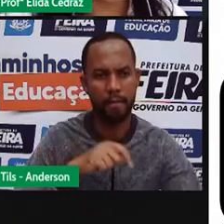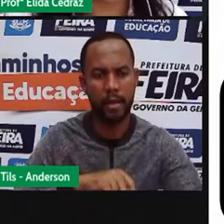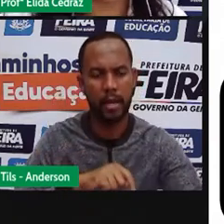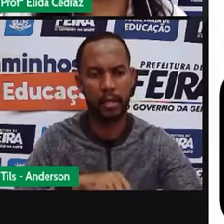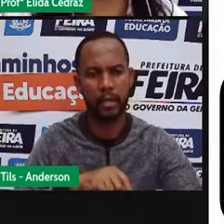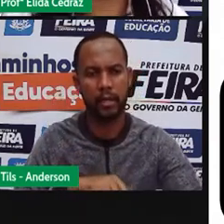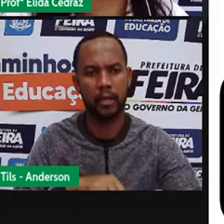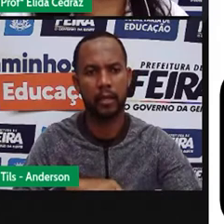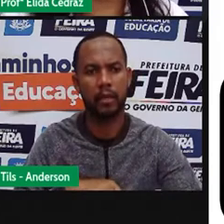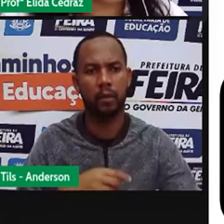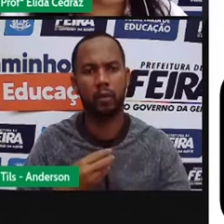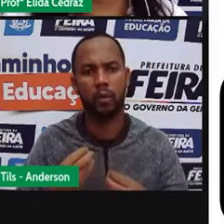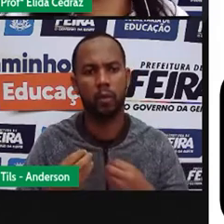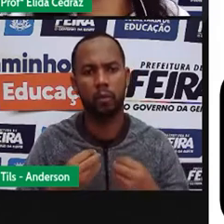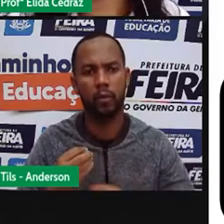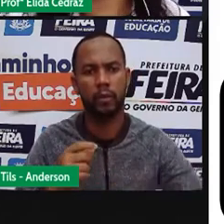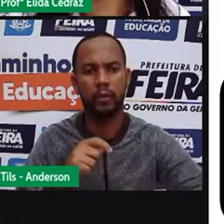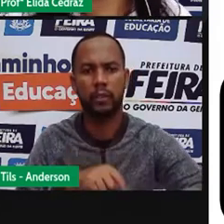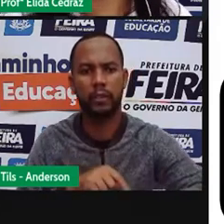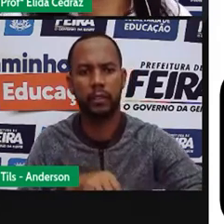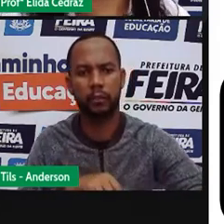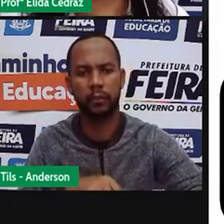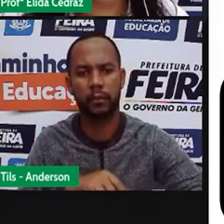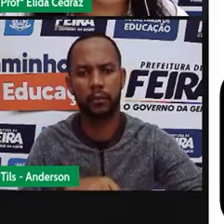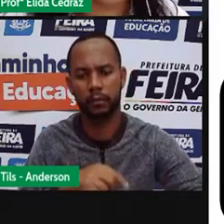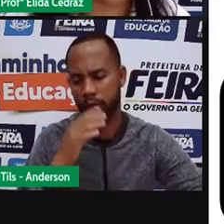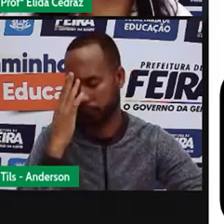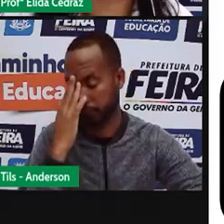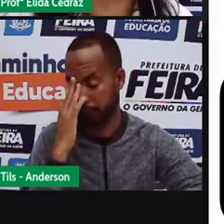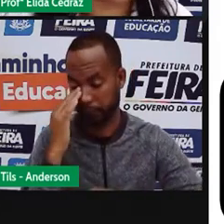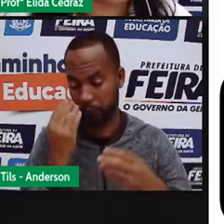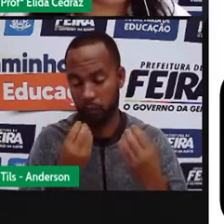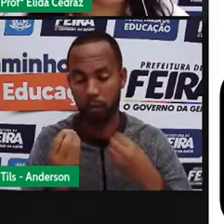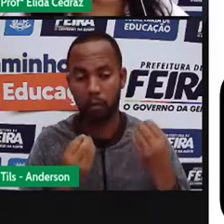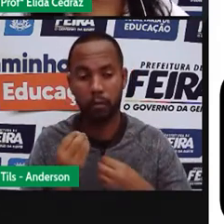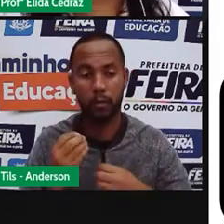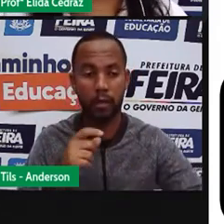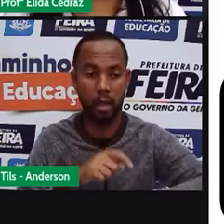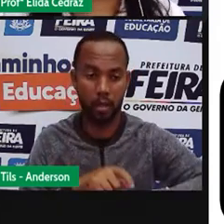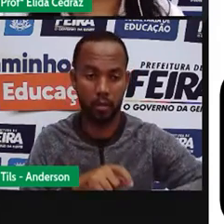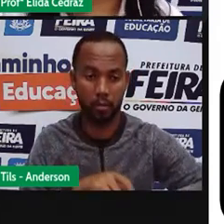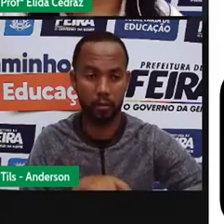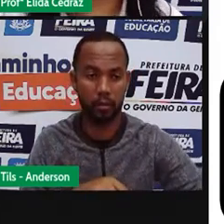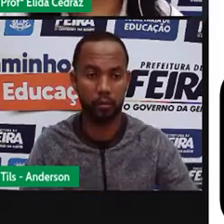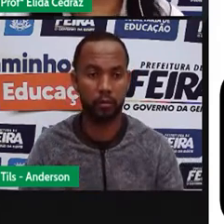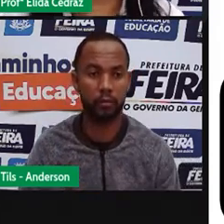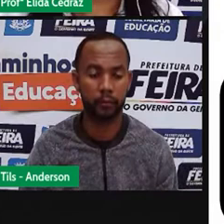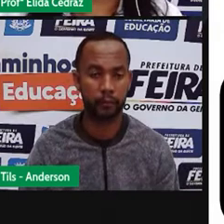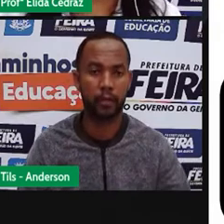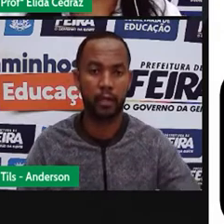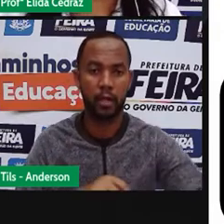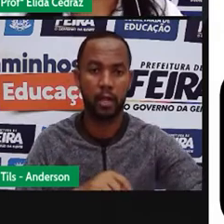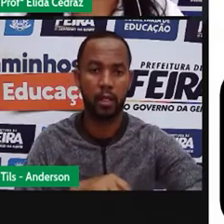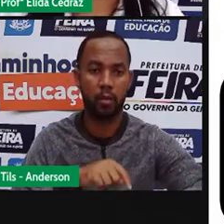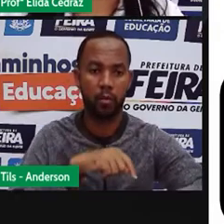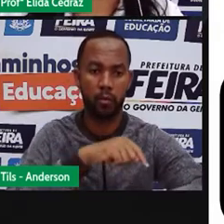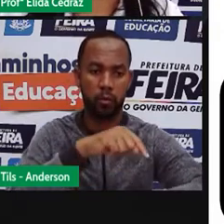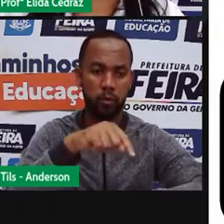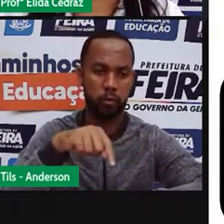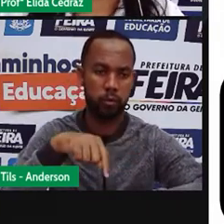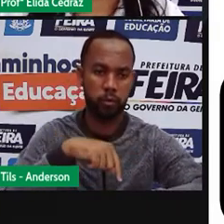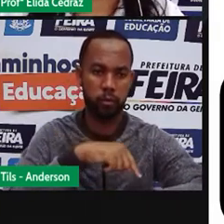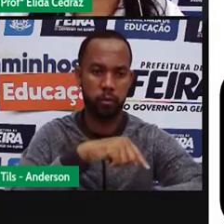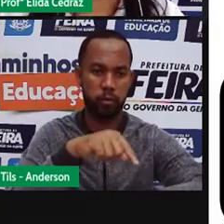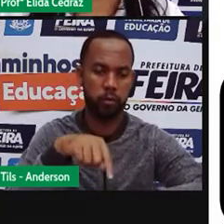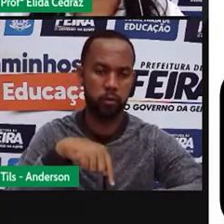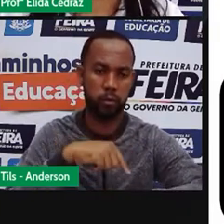registrar o tempo, um deles é o relógio. O relógio, ele serve para